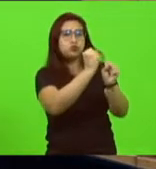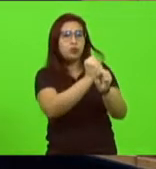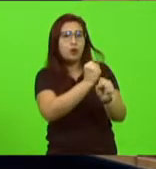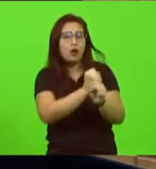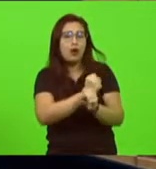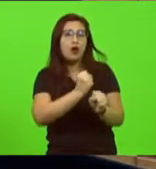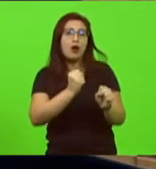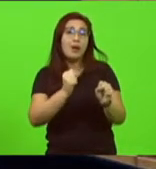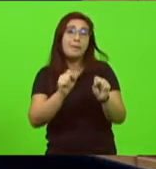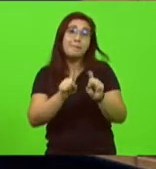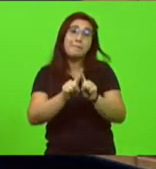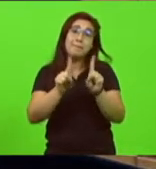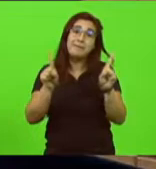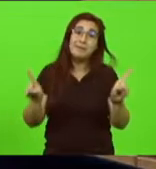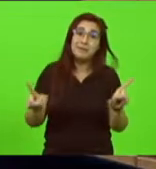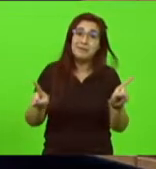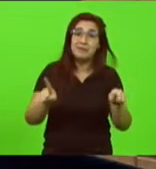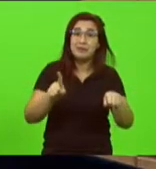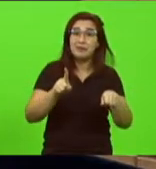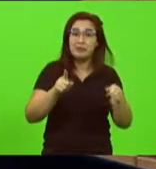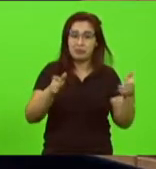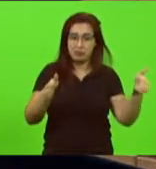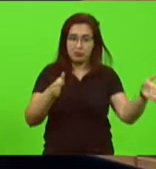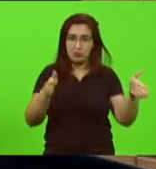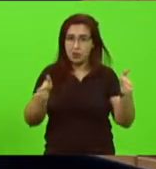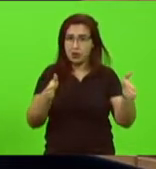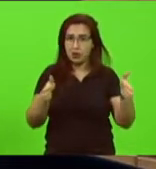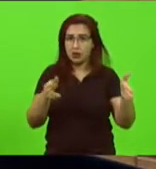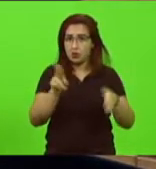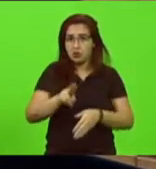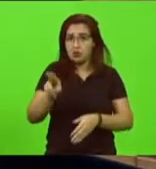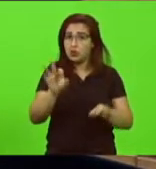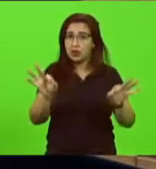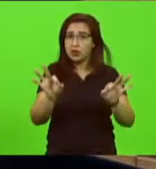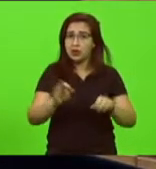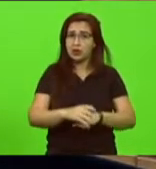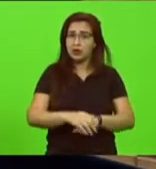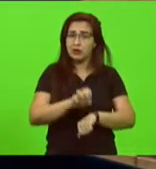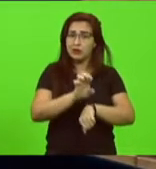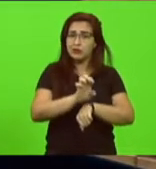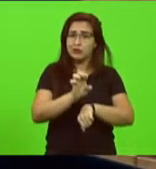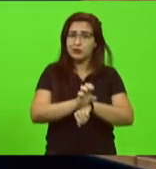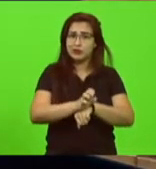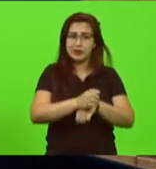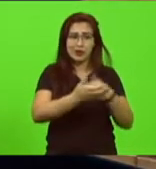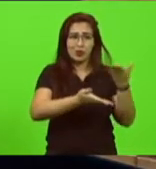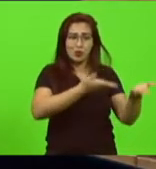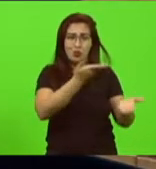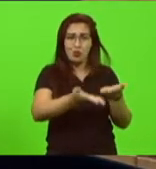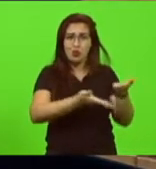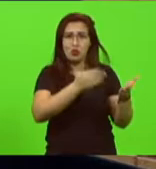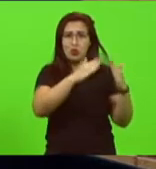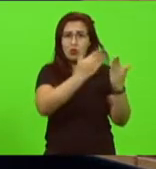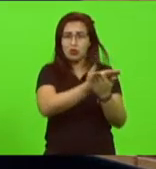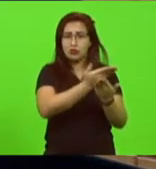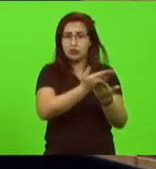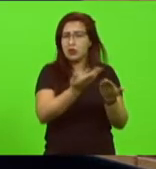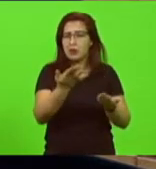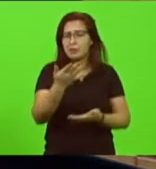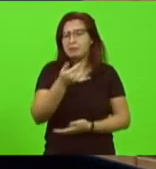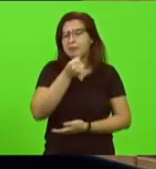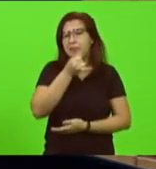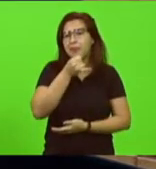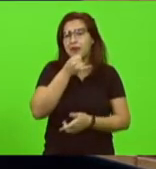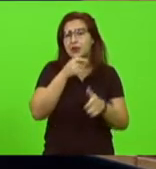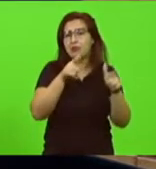esse tempo parece não ter sido utilizado pelo estado na recuperação por exemplo da escola